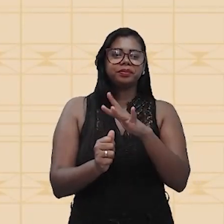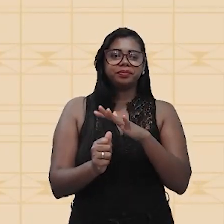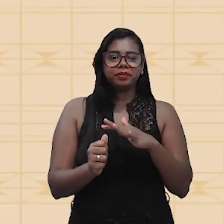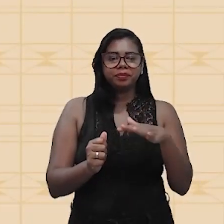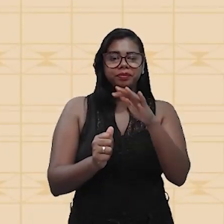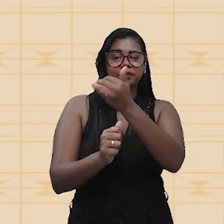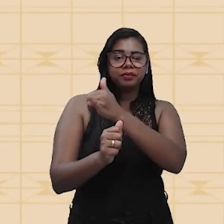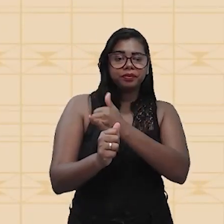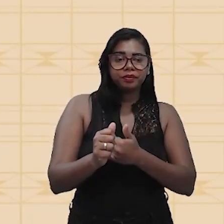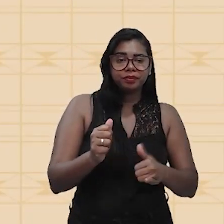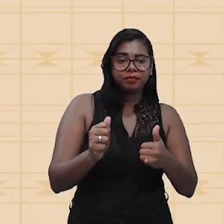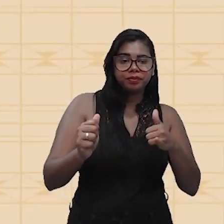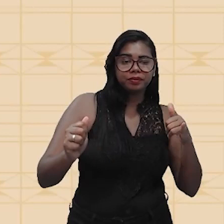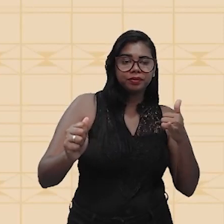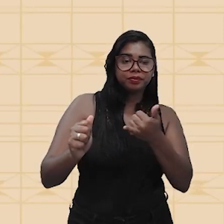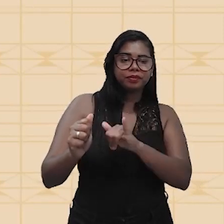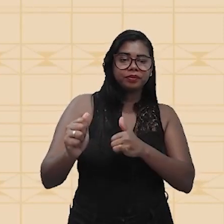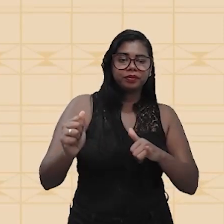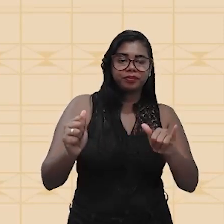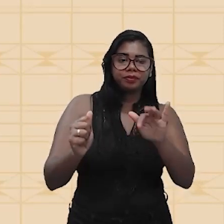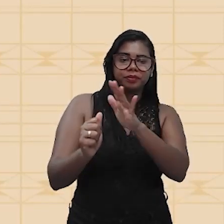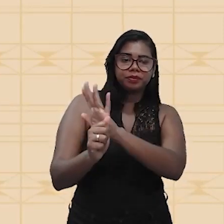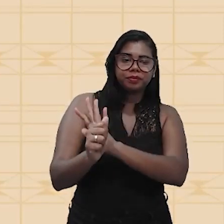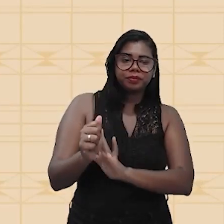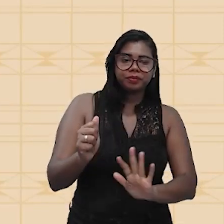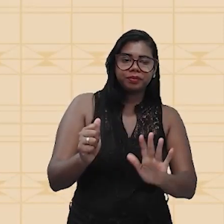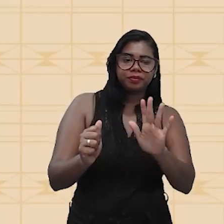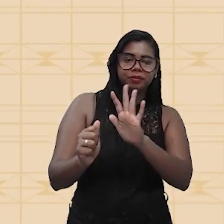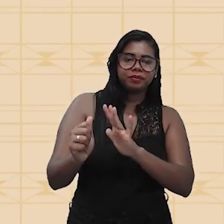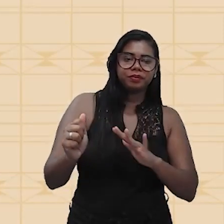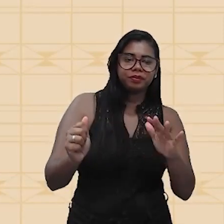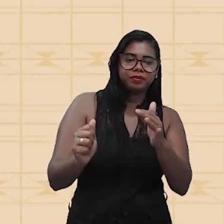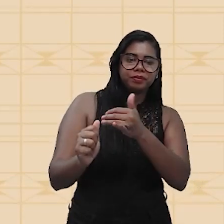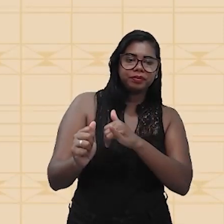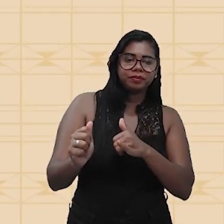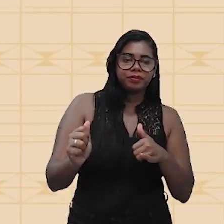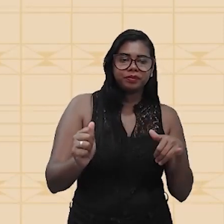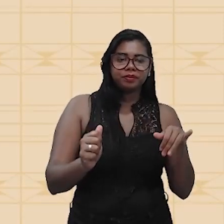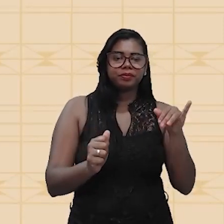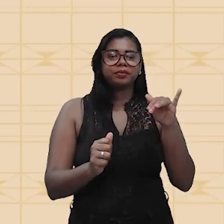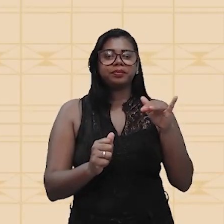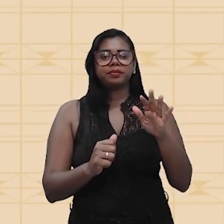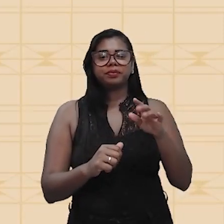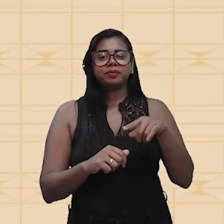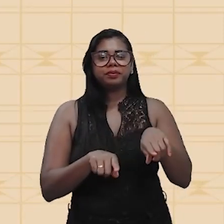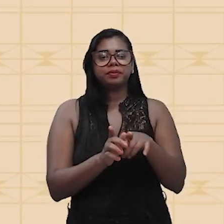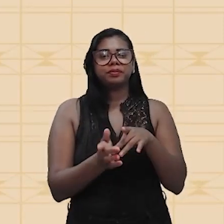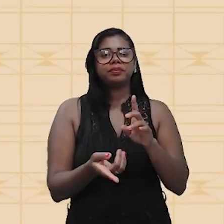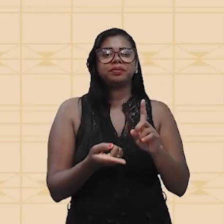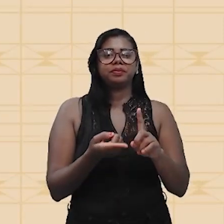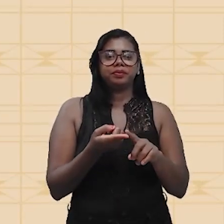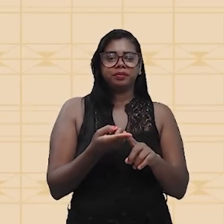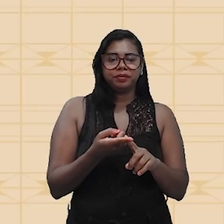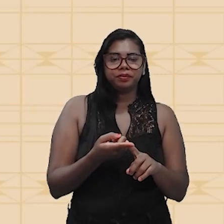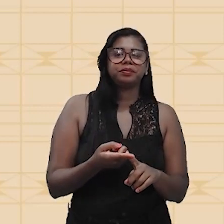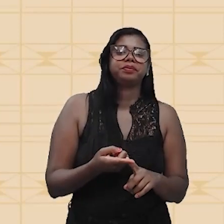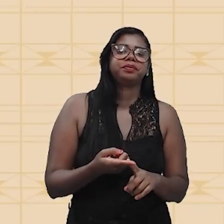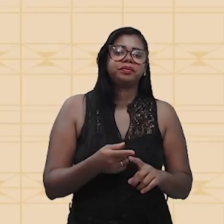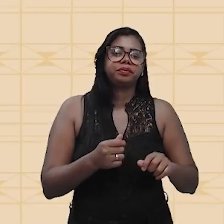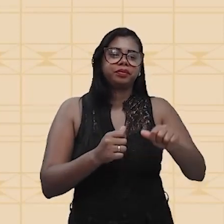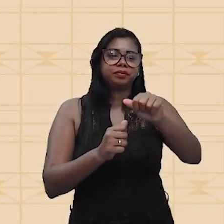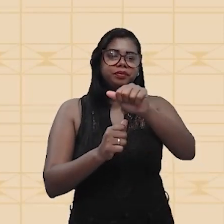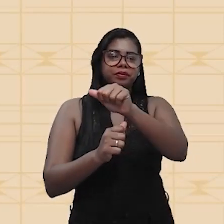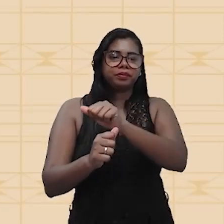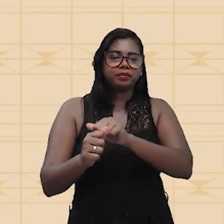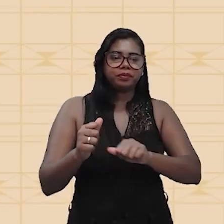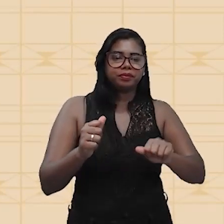estarem mais afastados permitem que eles saltem com mais facilidade de um átomo para o outro. Lembrando